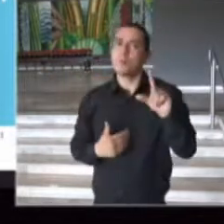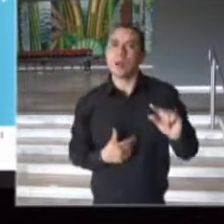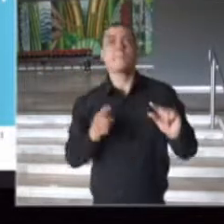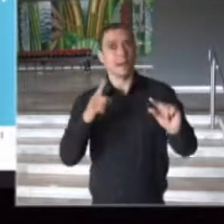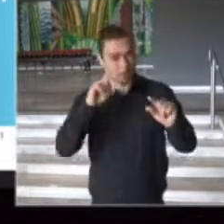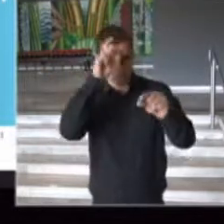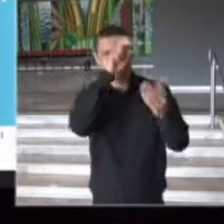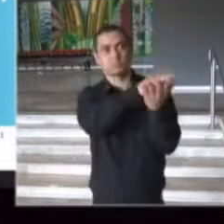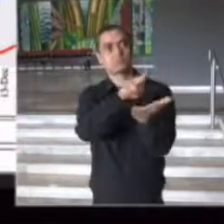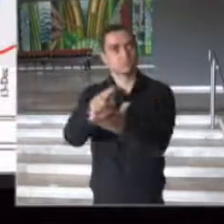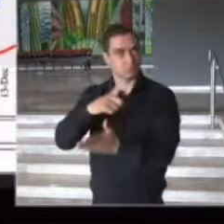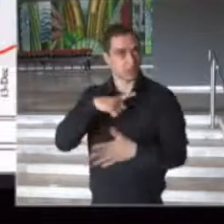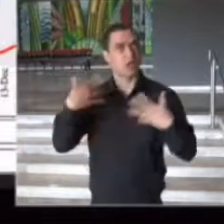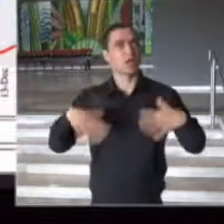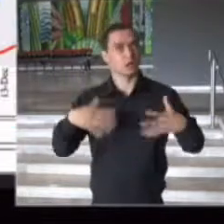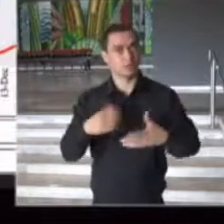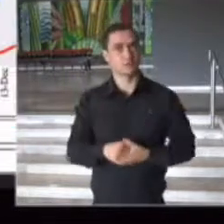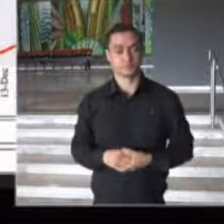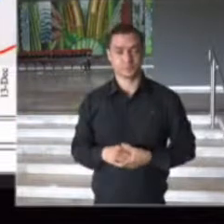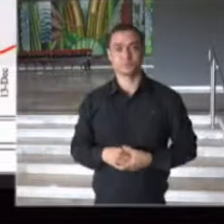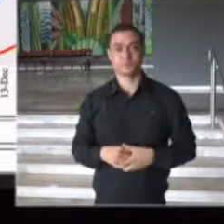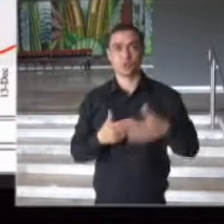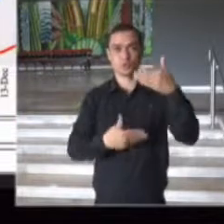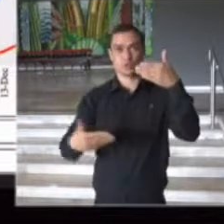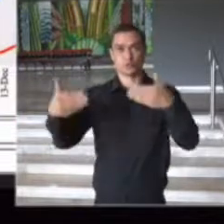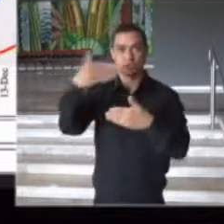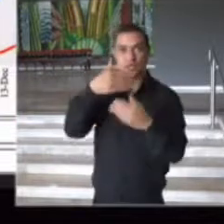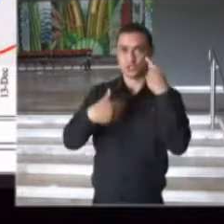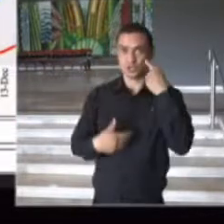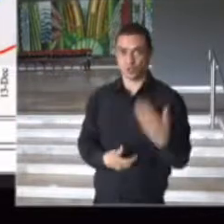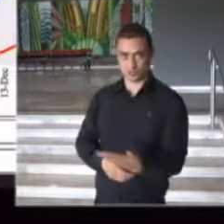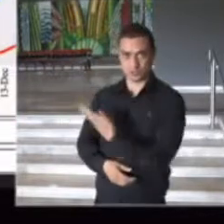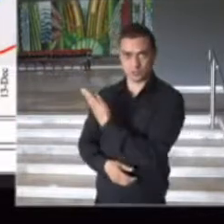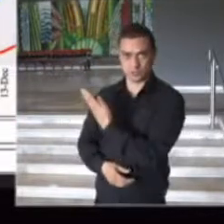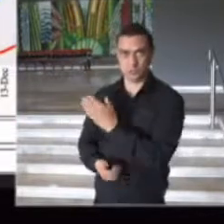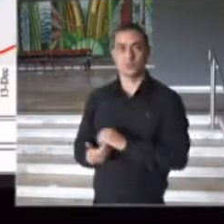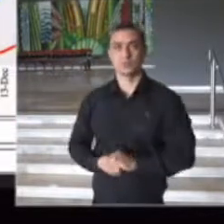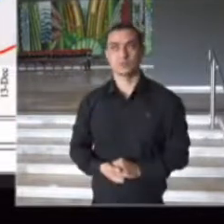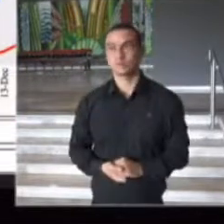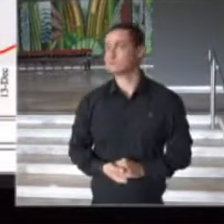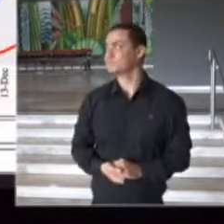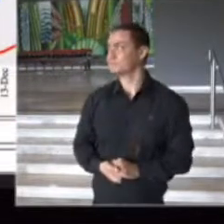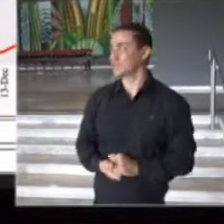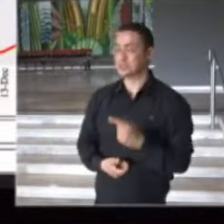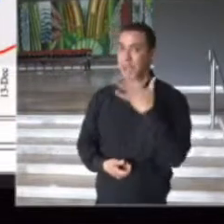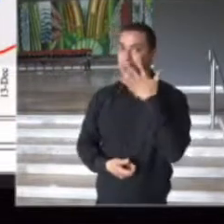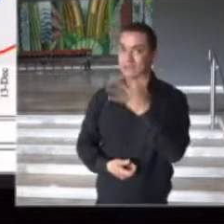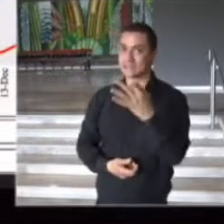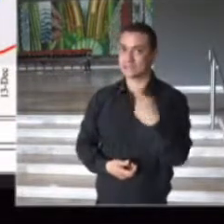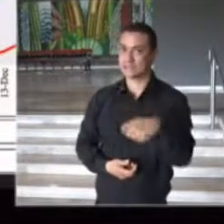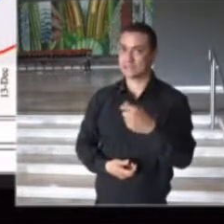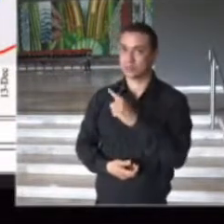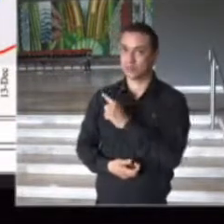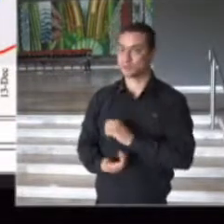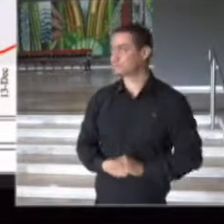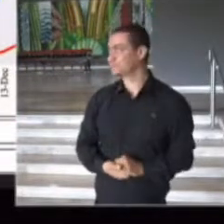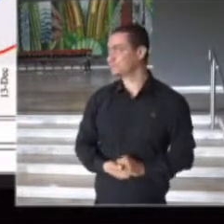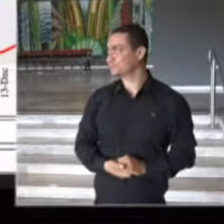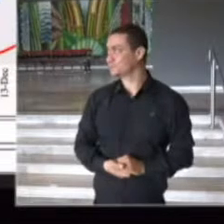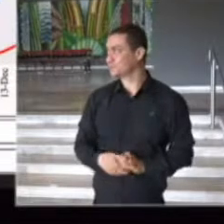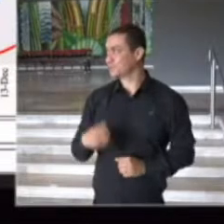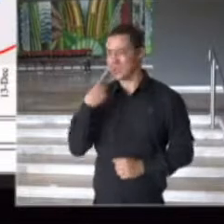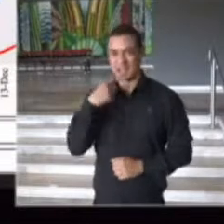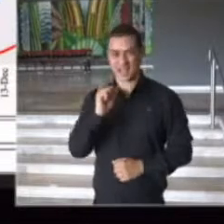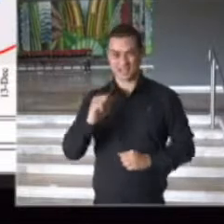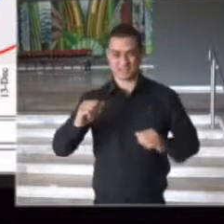slide, que eu acho que a gente deveria dar muita atenção. Na linha azul,